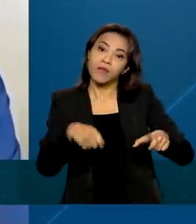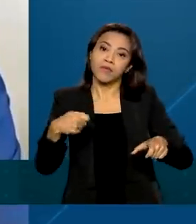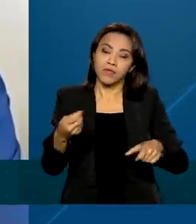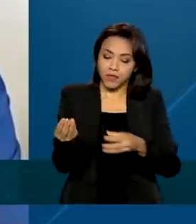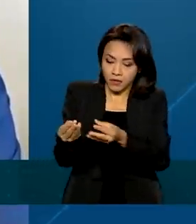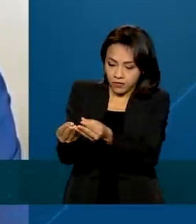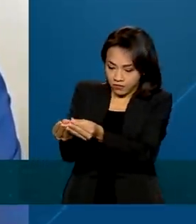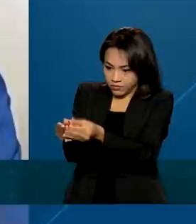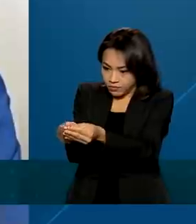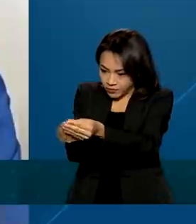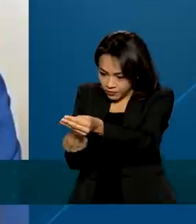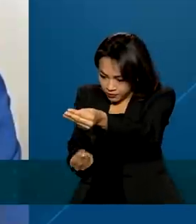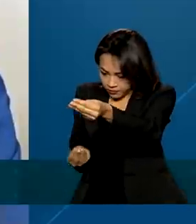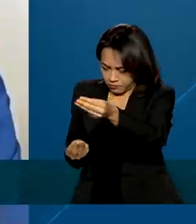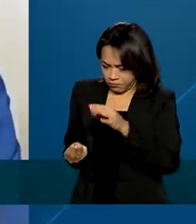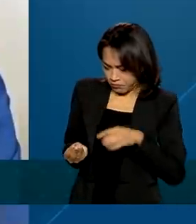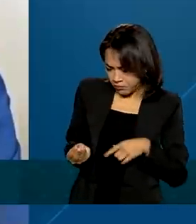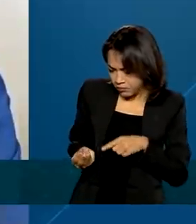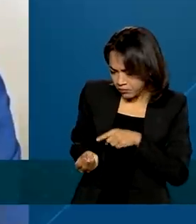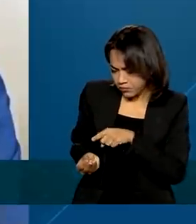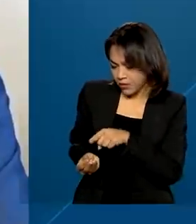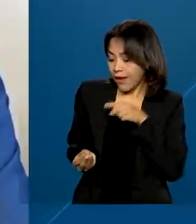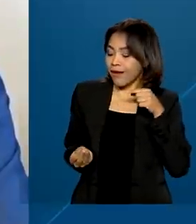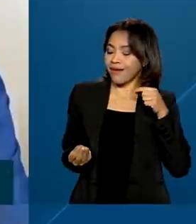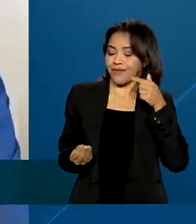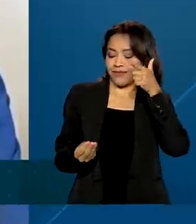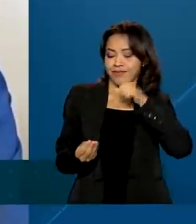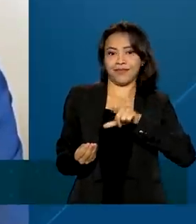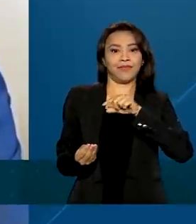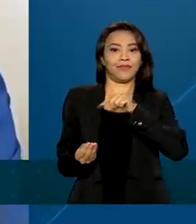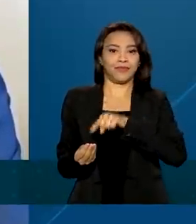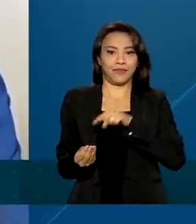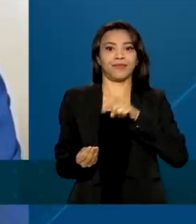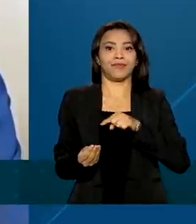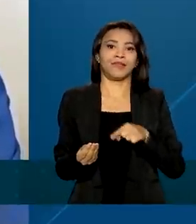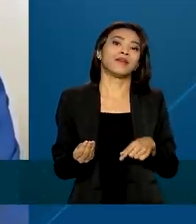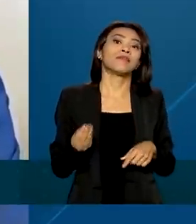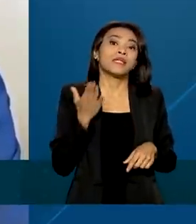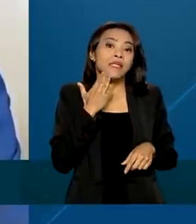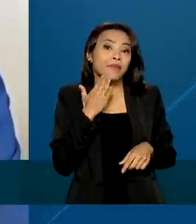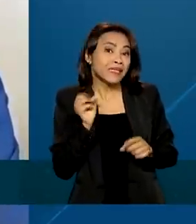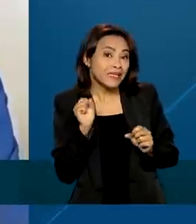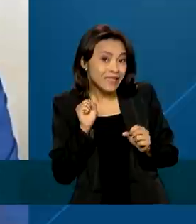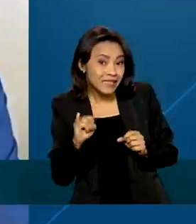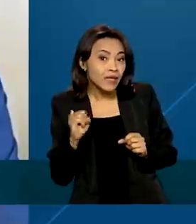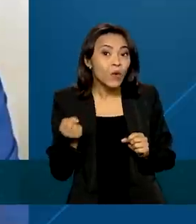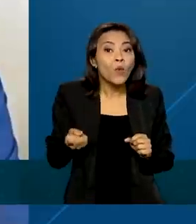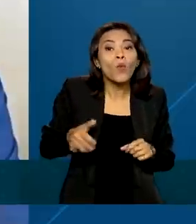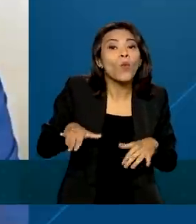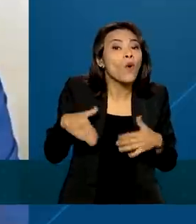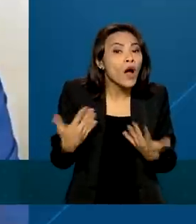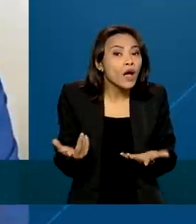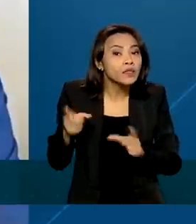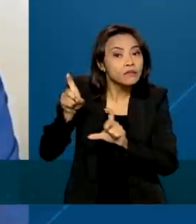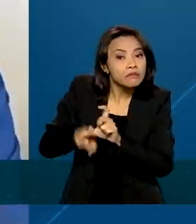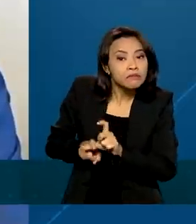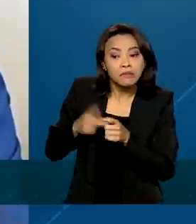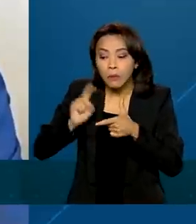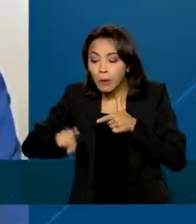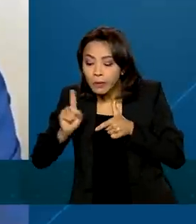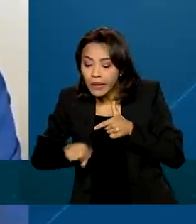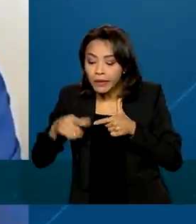processamento da sua declaração do imposto de renda, onde ele vai saber exatamente quais são as pendências